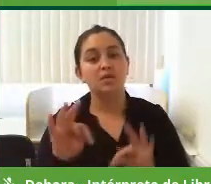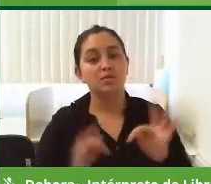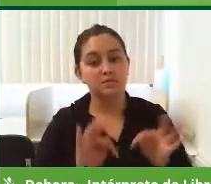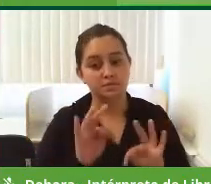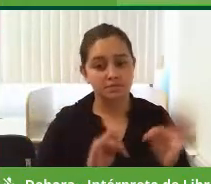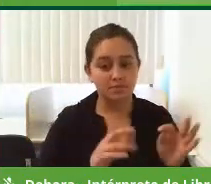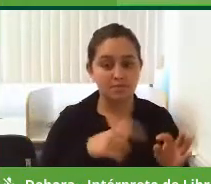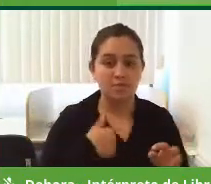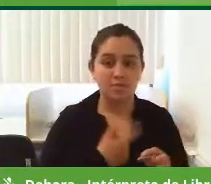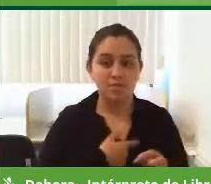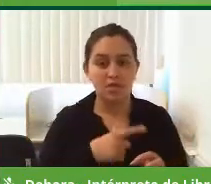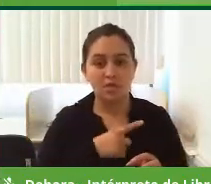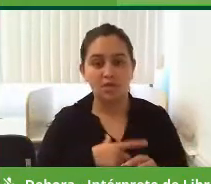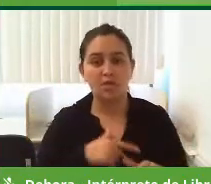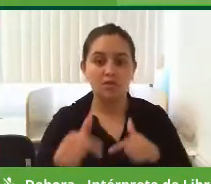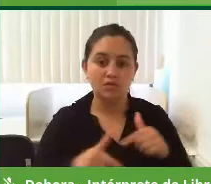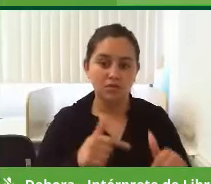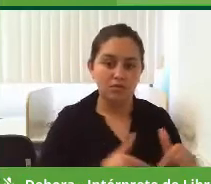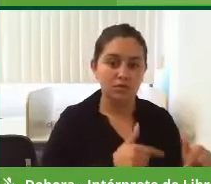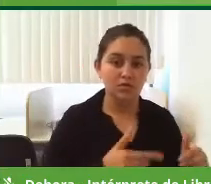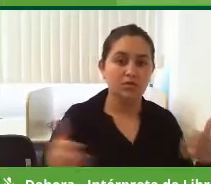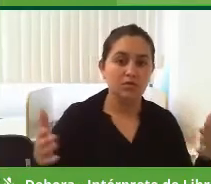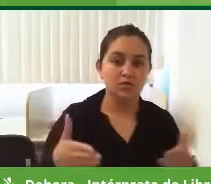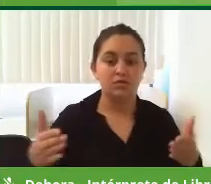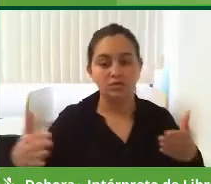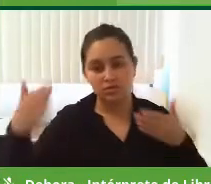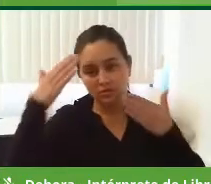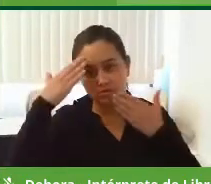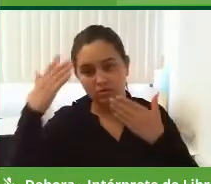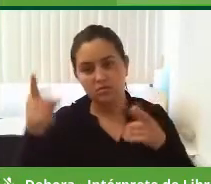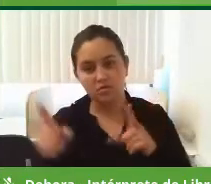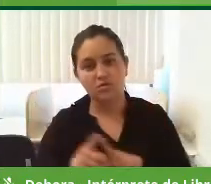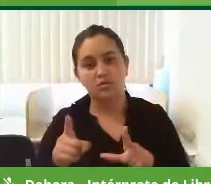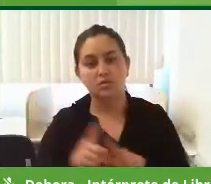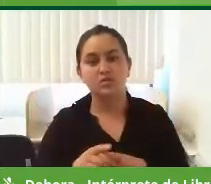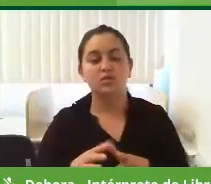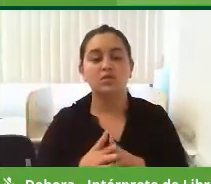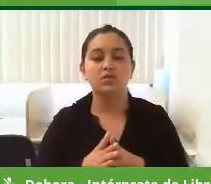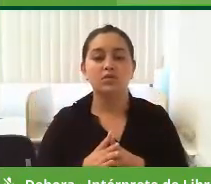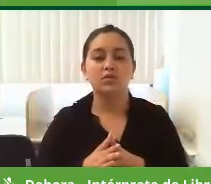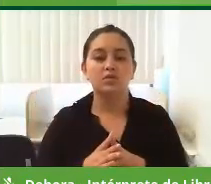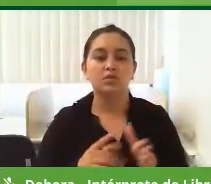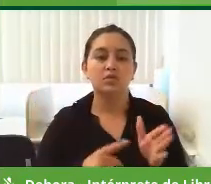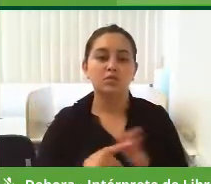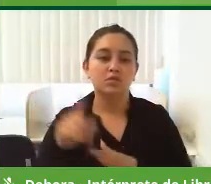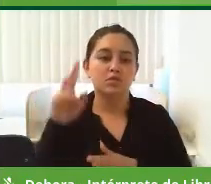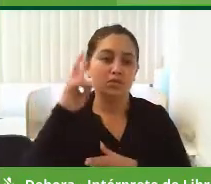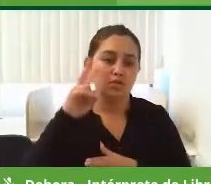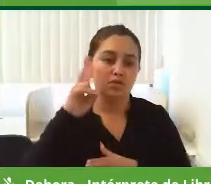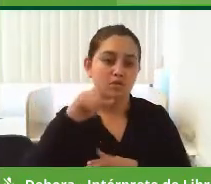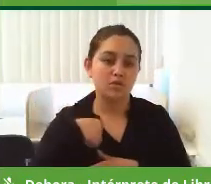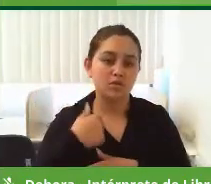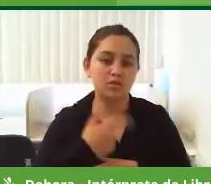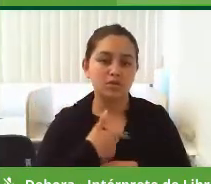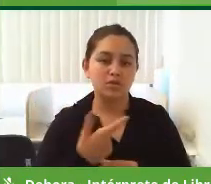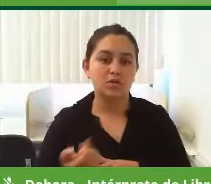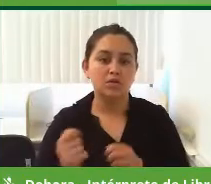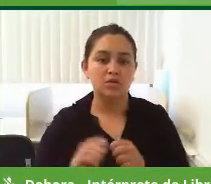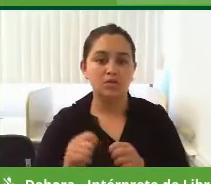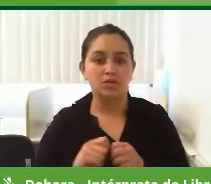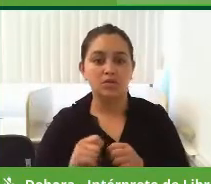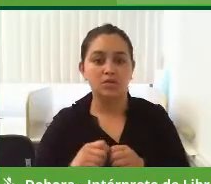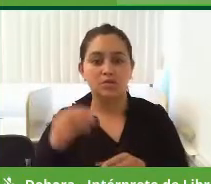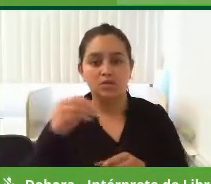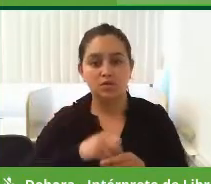que nós temos que trabalhar no nosso projeto e já agradeço, já desejo, Edelson, de você lembrar que nós, isso aqui é uma coisa que está